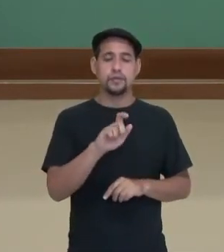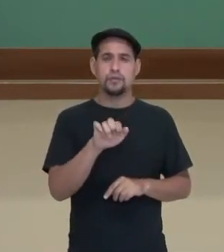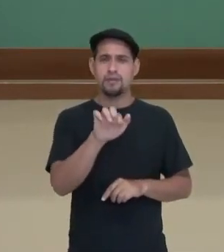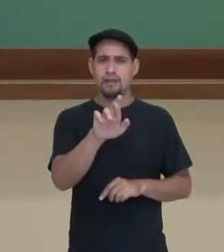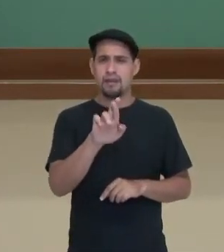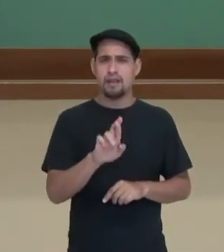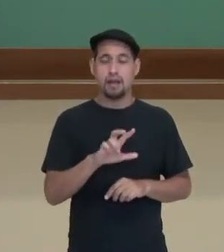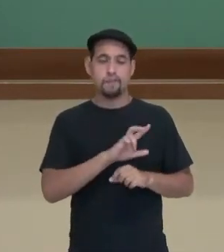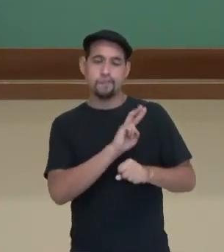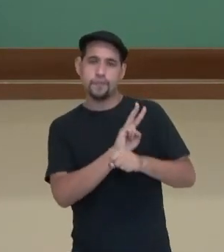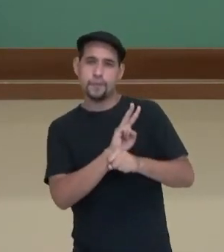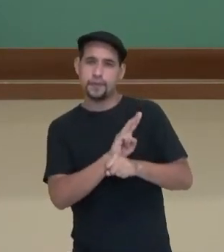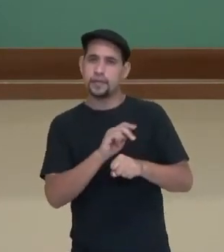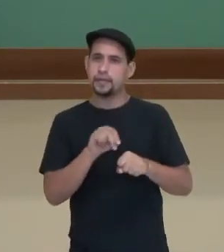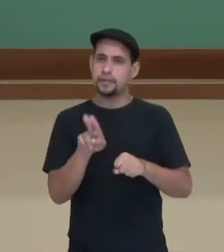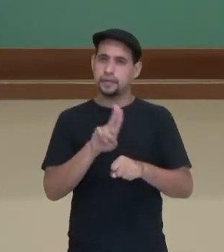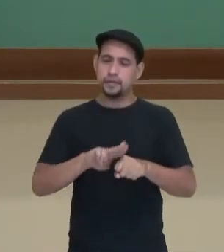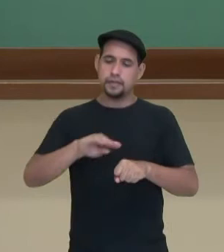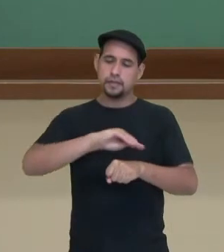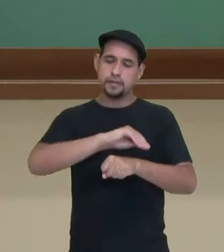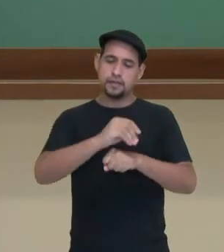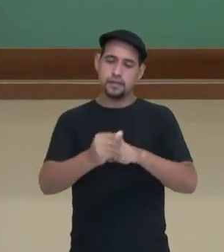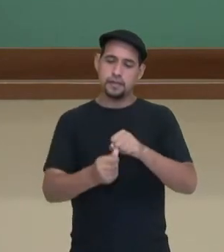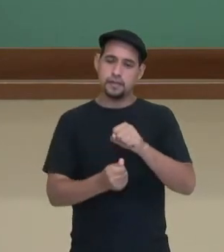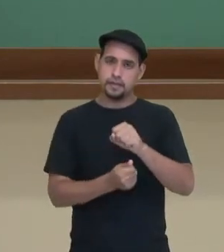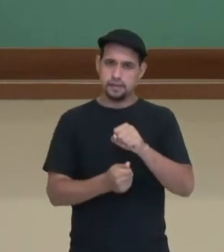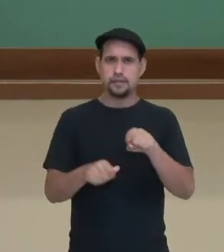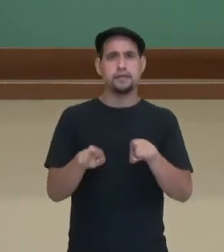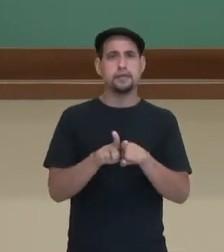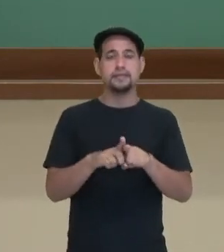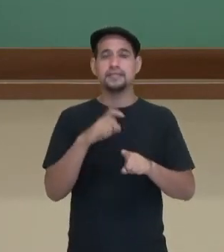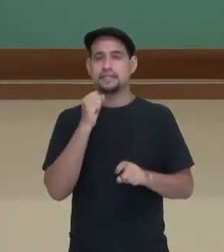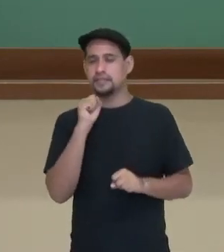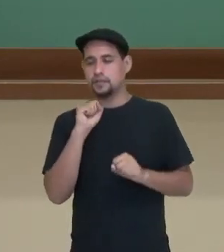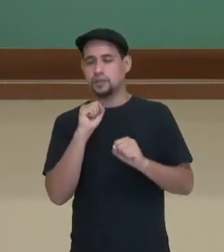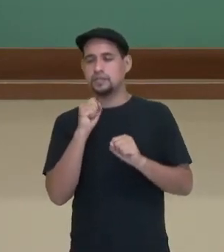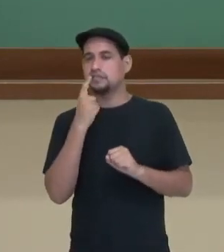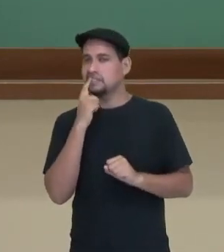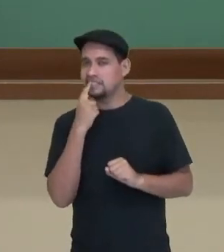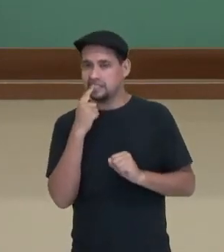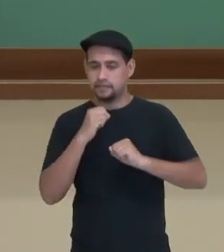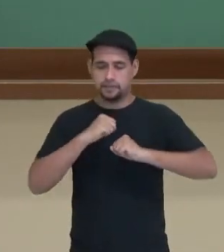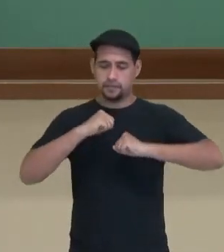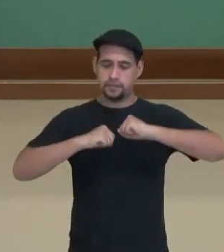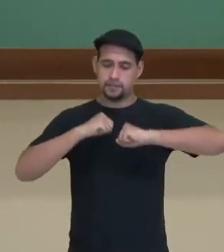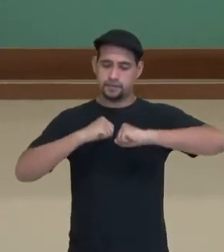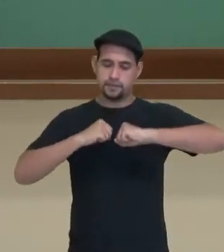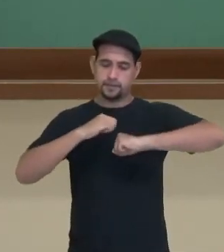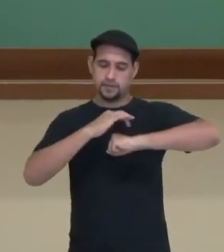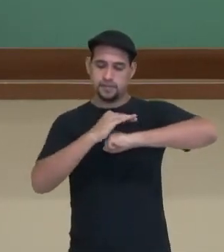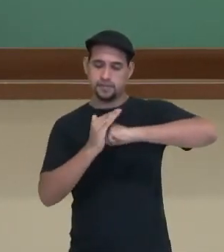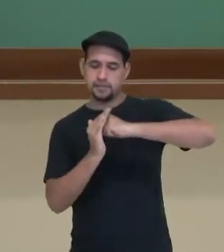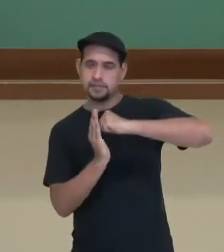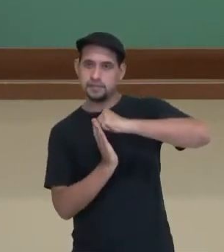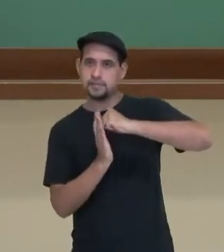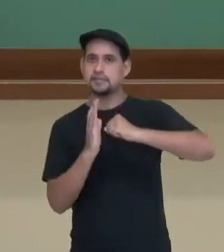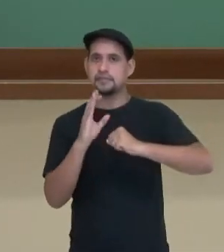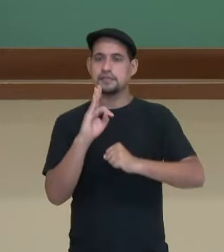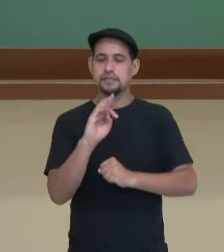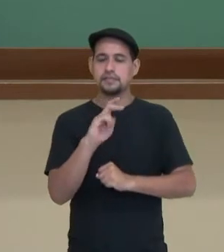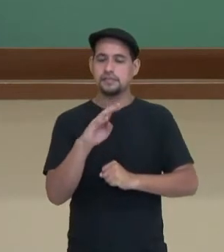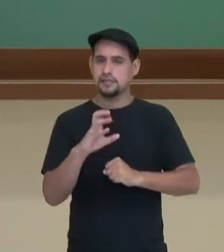suporte, de revestir as articulações. Então, entre um osso e osso, tem as articulações. Tem o tecido conjuntivo